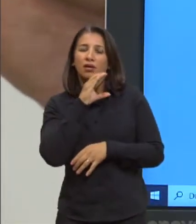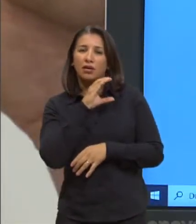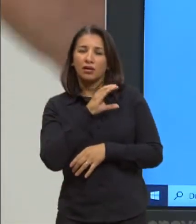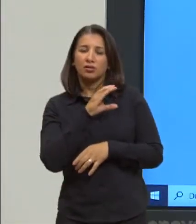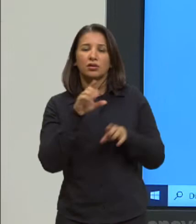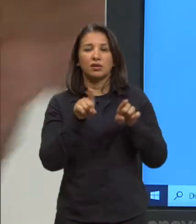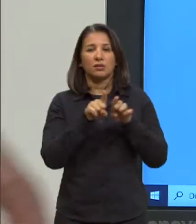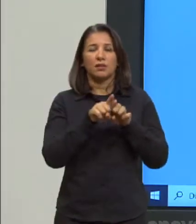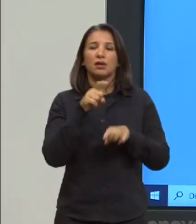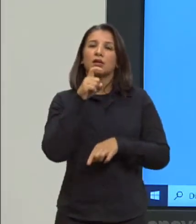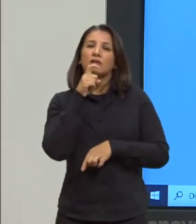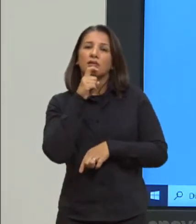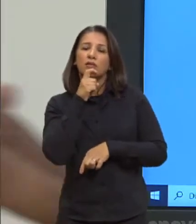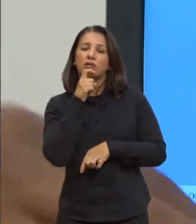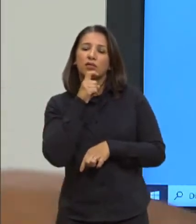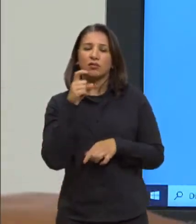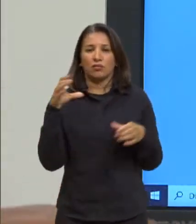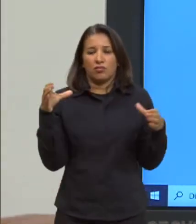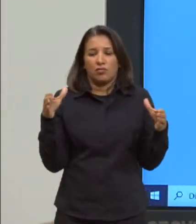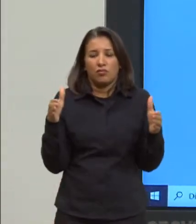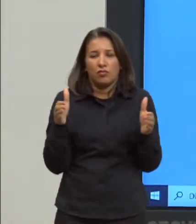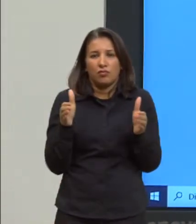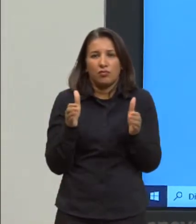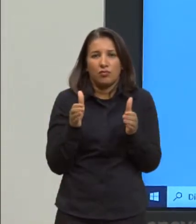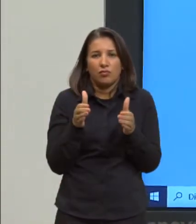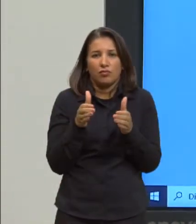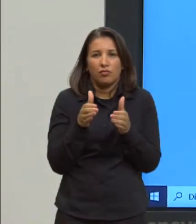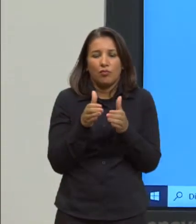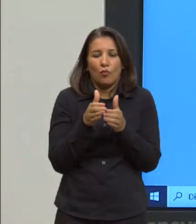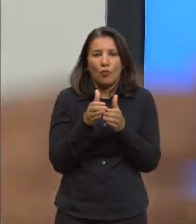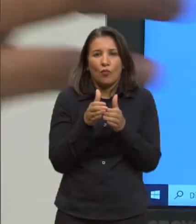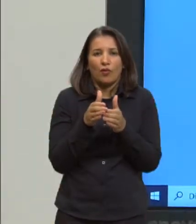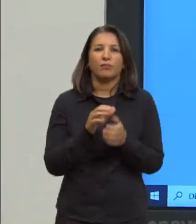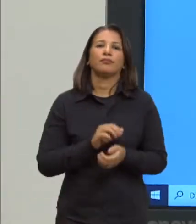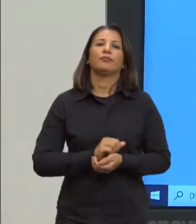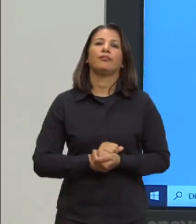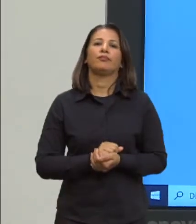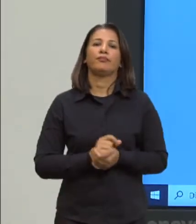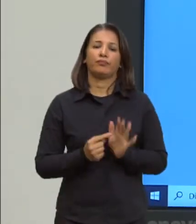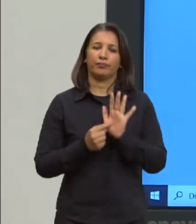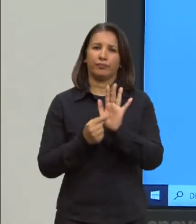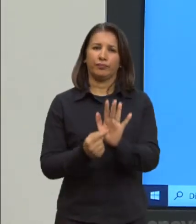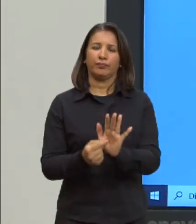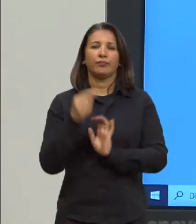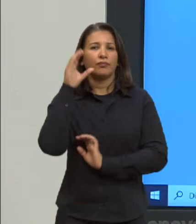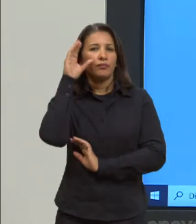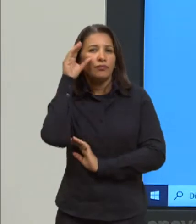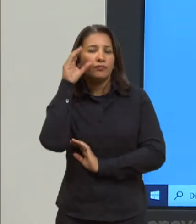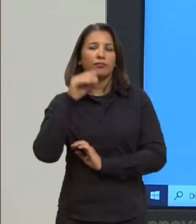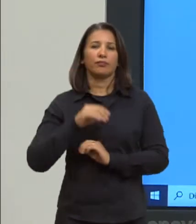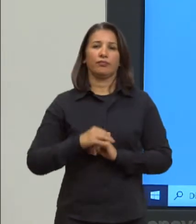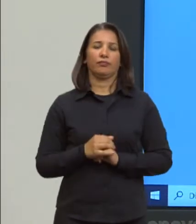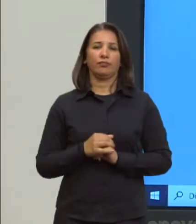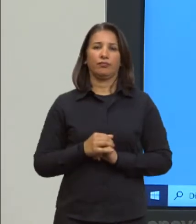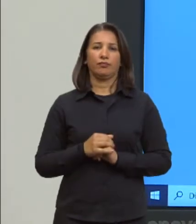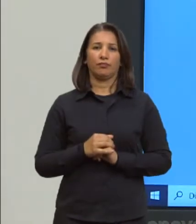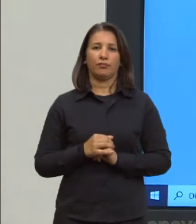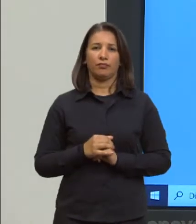resfriamento a contração no material. Então aqui a gente pode observar como isso acontece,